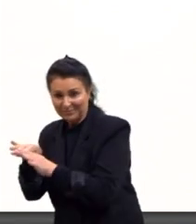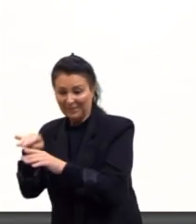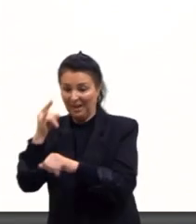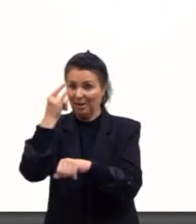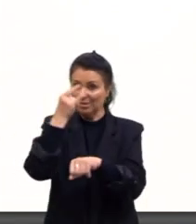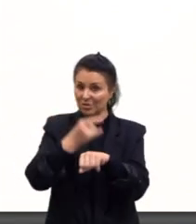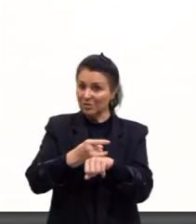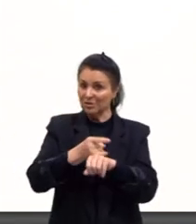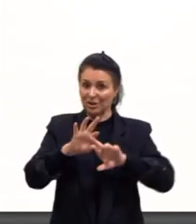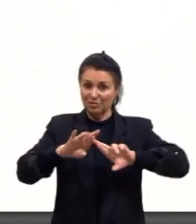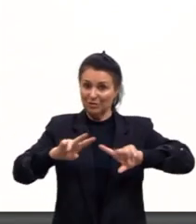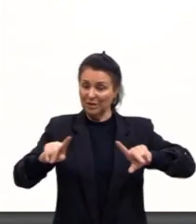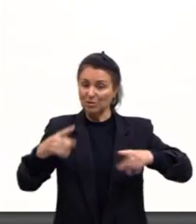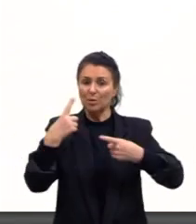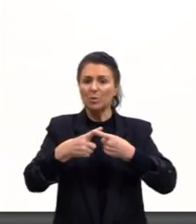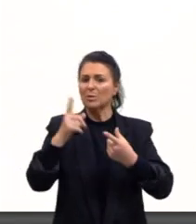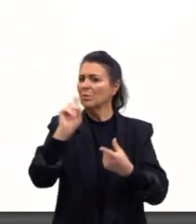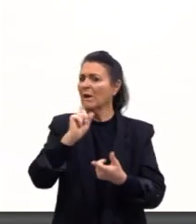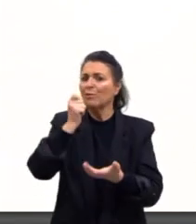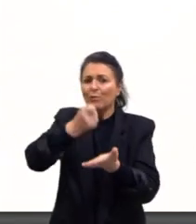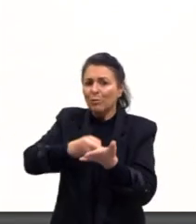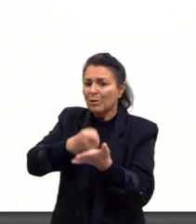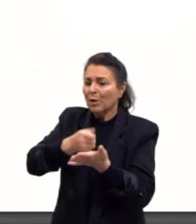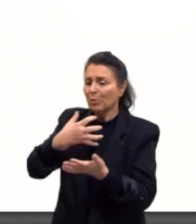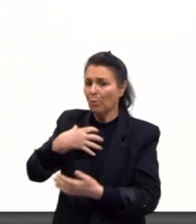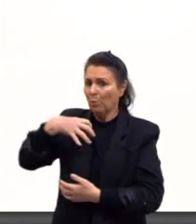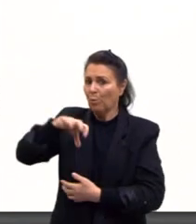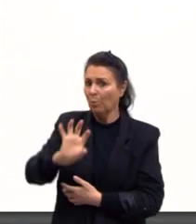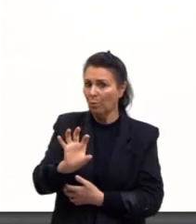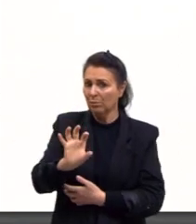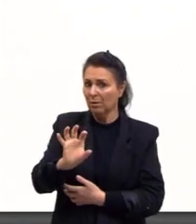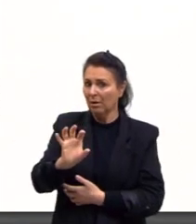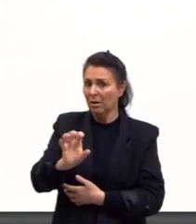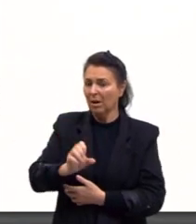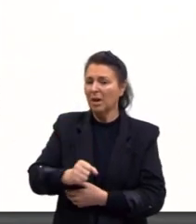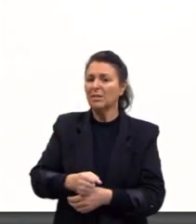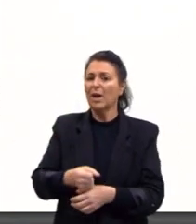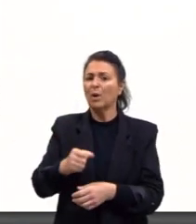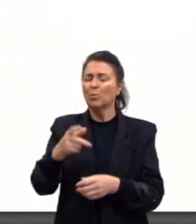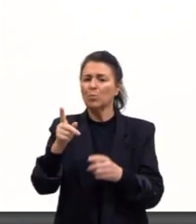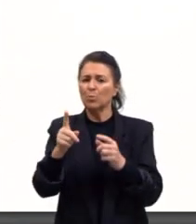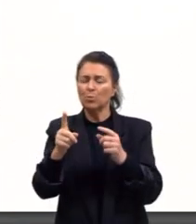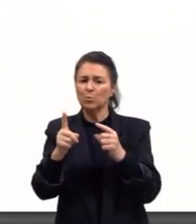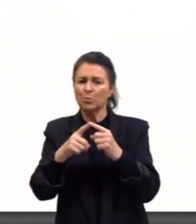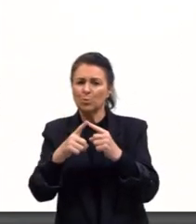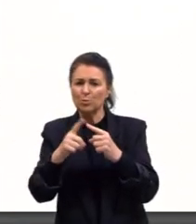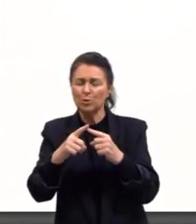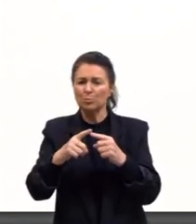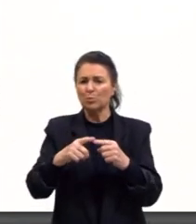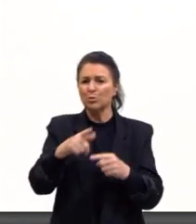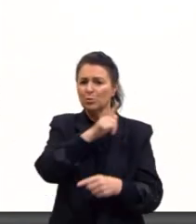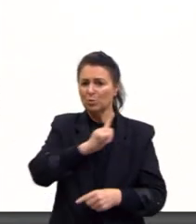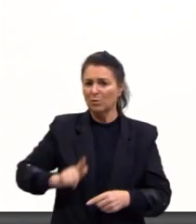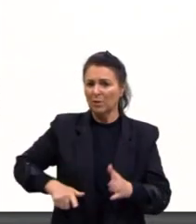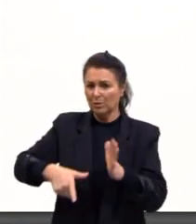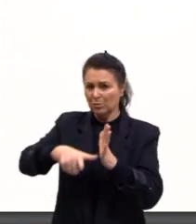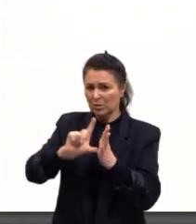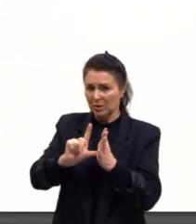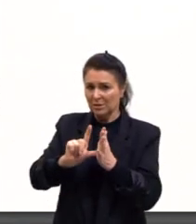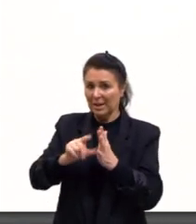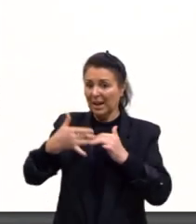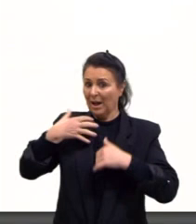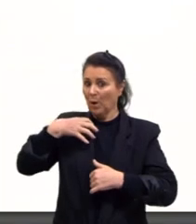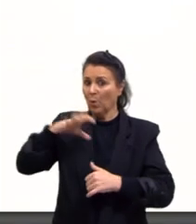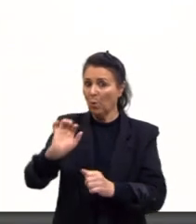Por quê? Porque eles não estavam lutando contra só o antigo regime. Eles estavam lutando contra a escravidão e também contra o